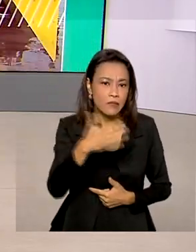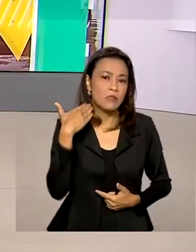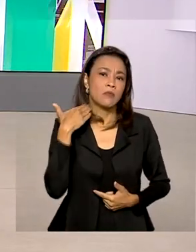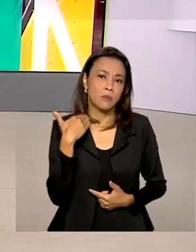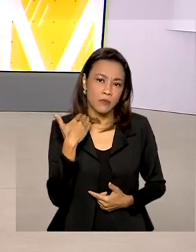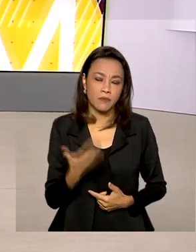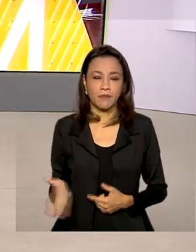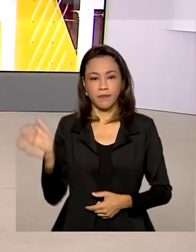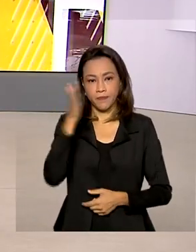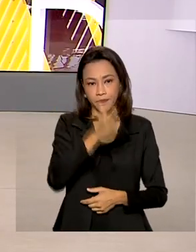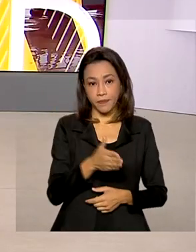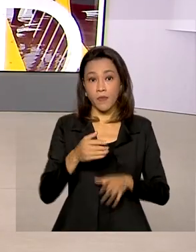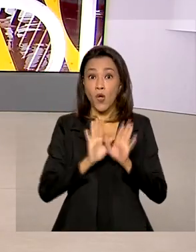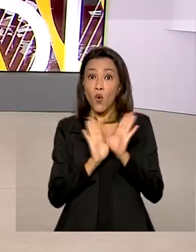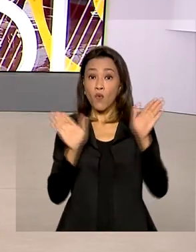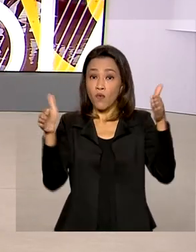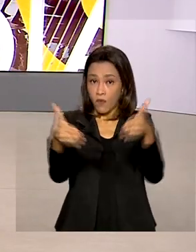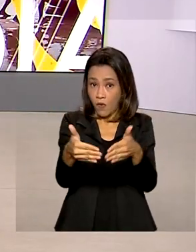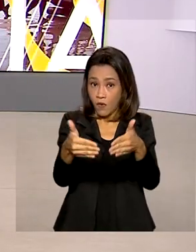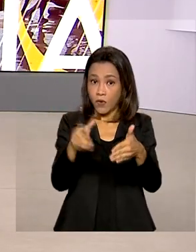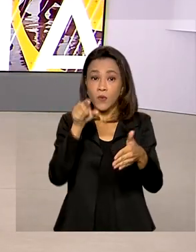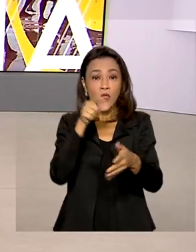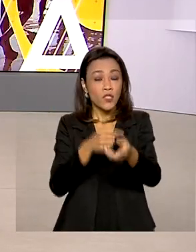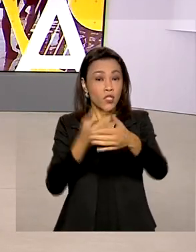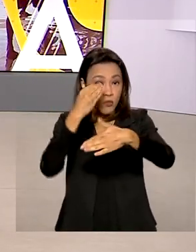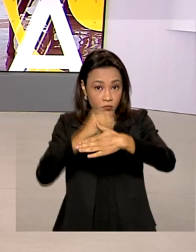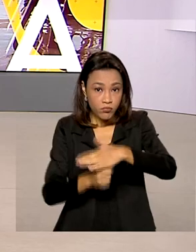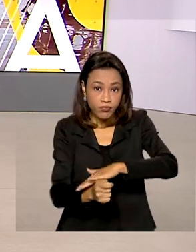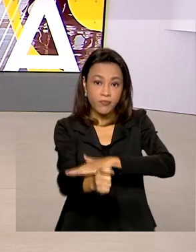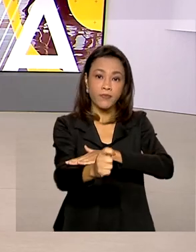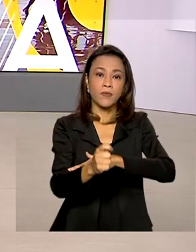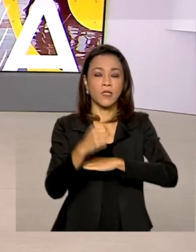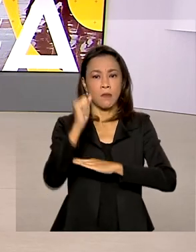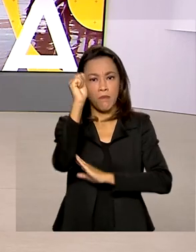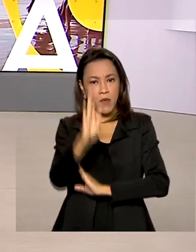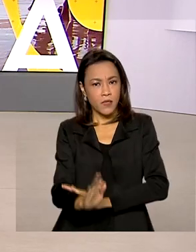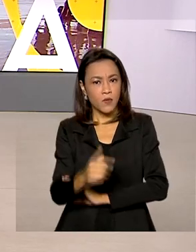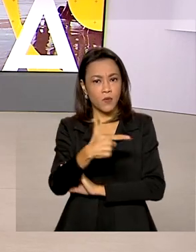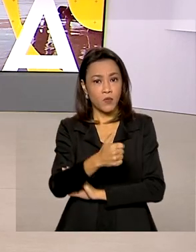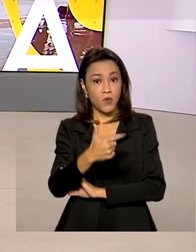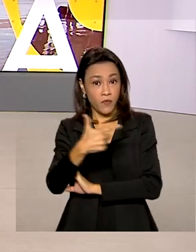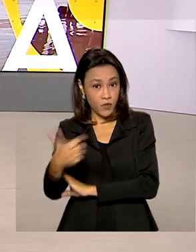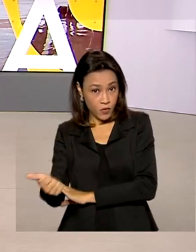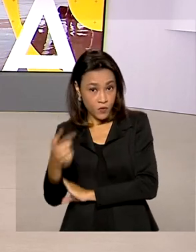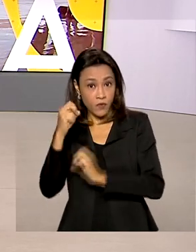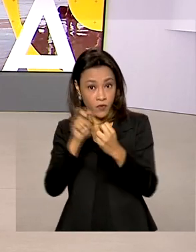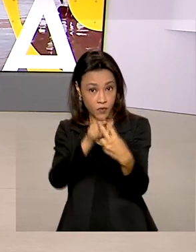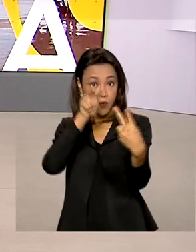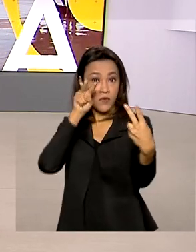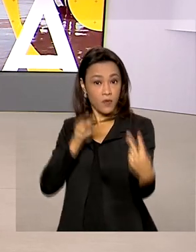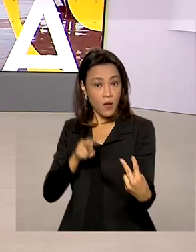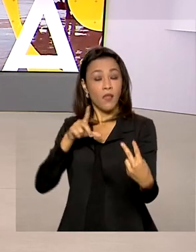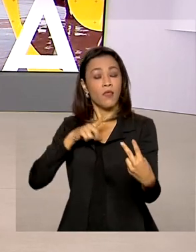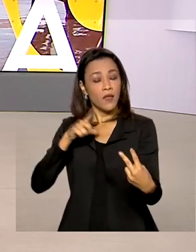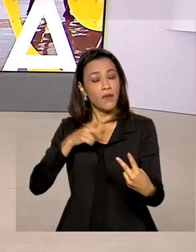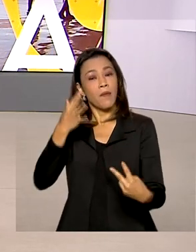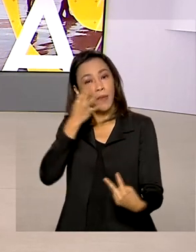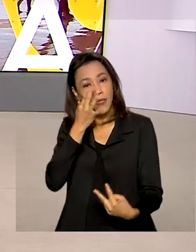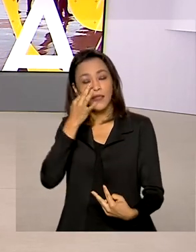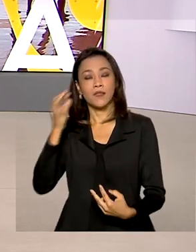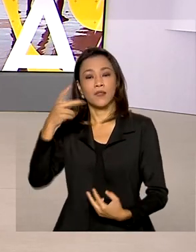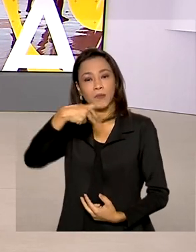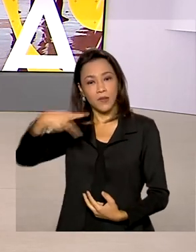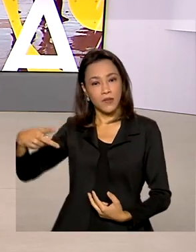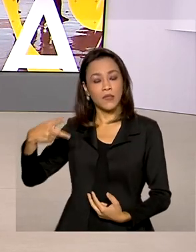O Fórum de Investimentos Brasil 2021, realizado de forma virtual, contou com a presença do presidente Jair Bolsonaro e